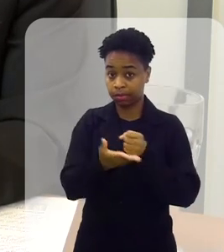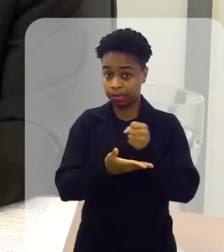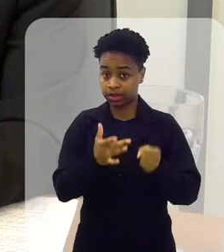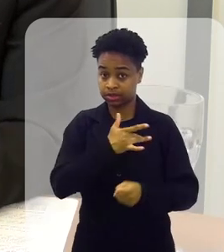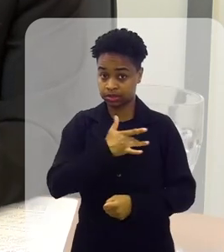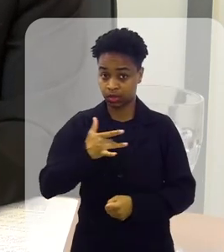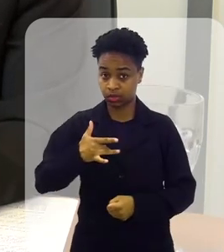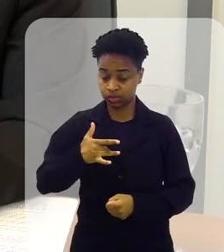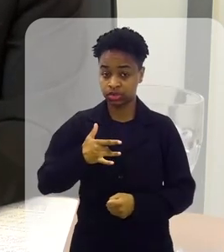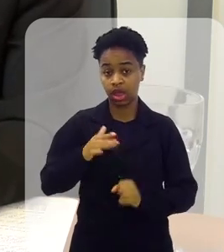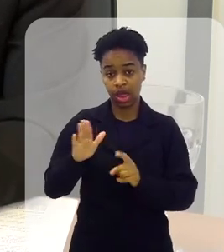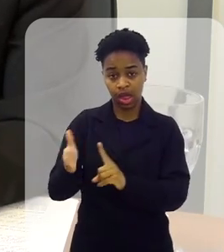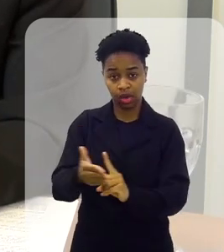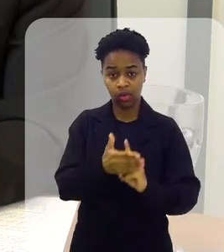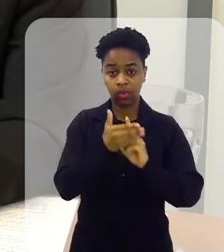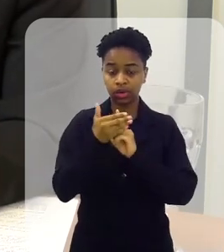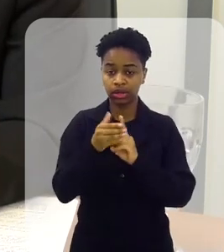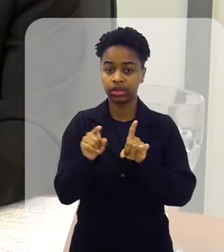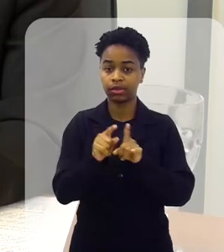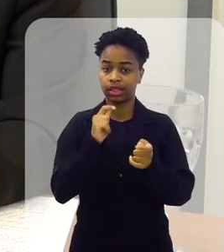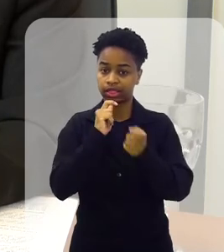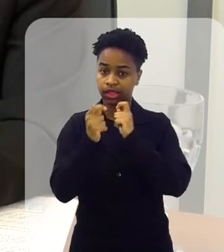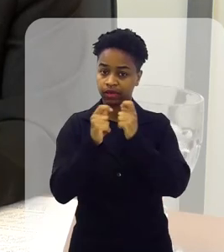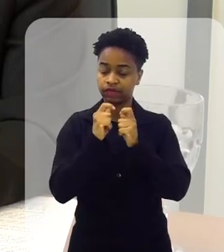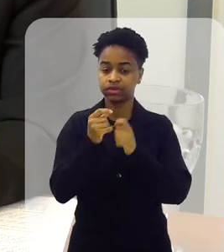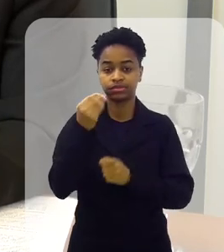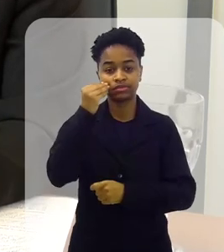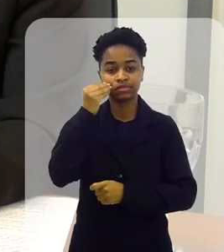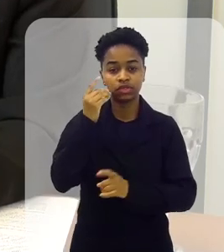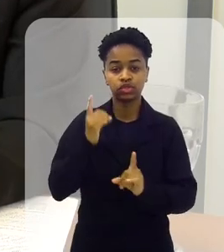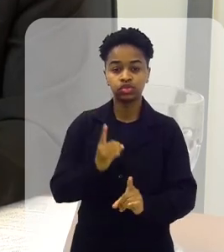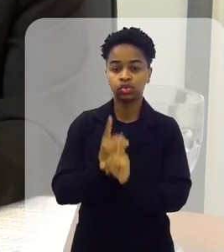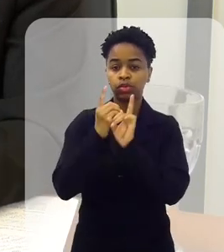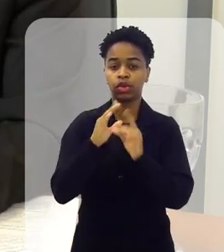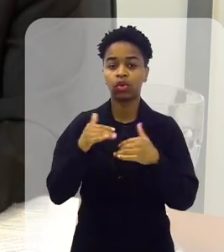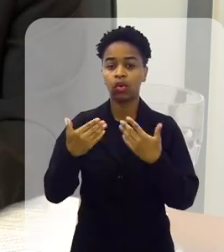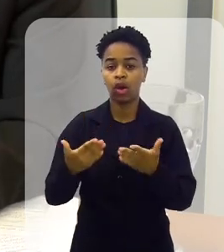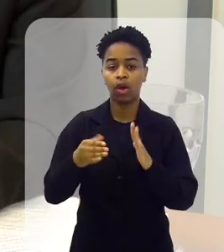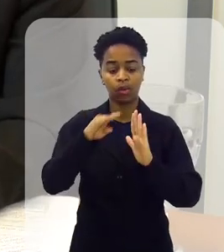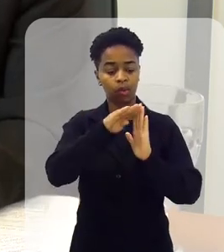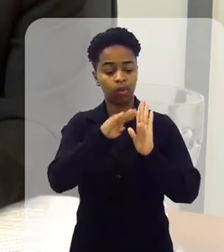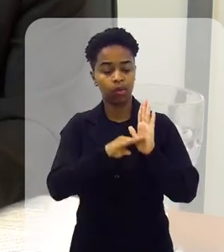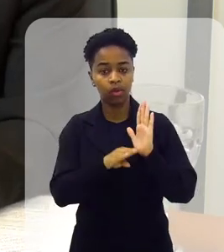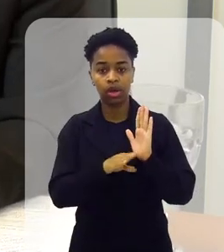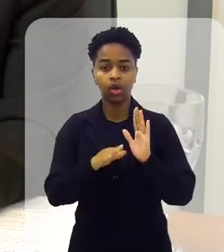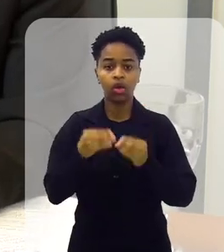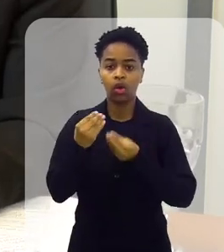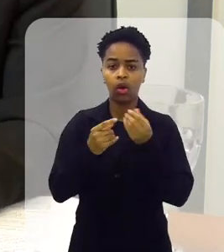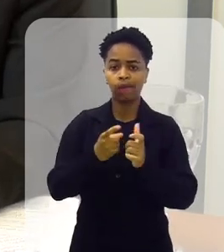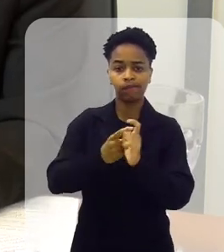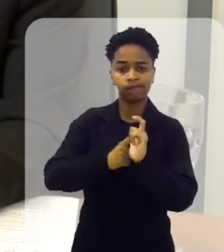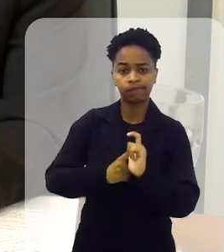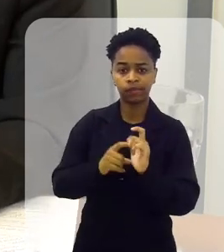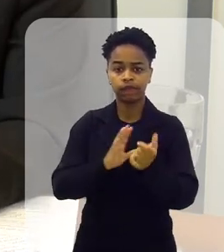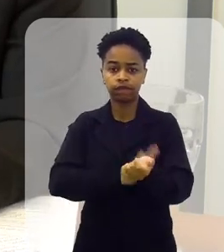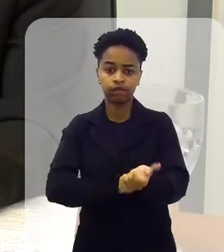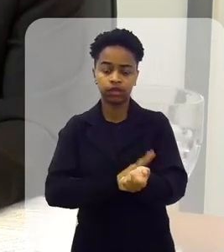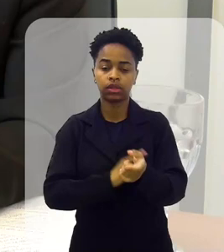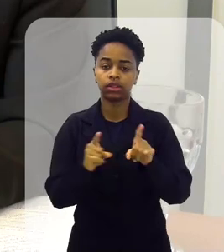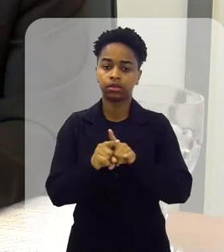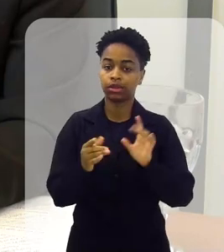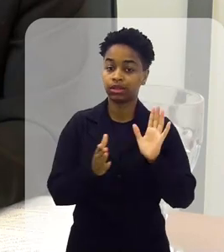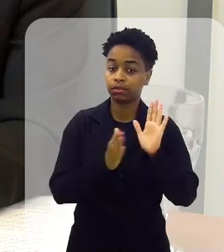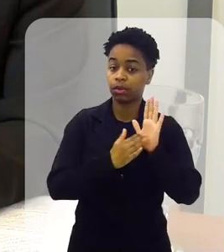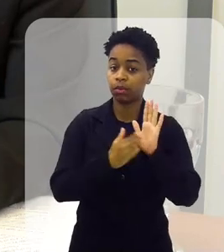vai te abraçar, vai te absorver, vai fazer uma entrevista inicial para identificar em que estágio você está, qual o nível de dependência, para